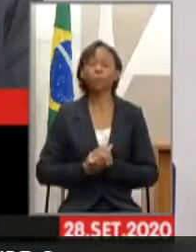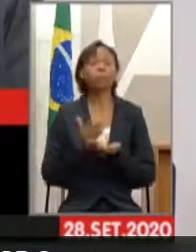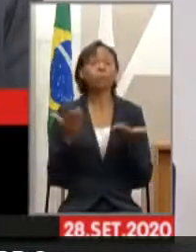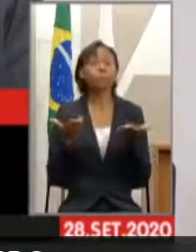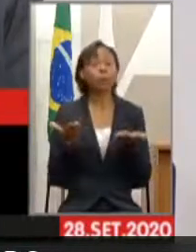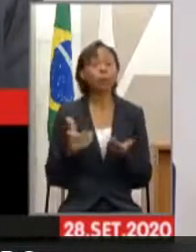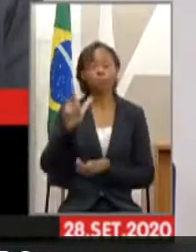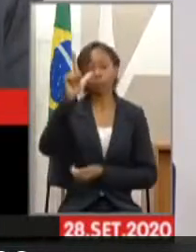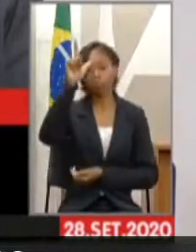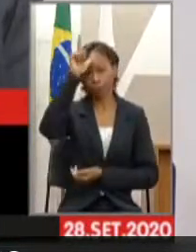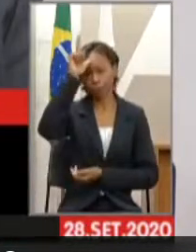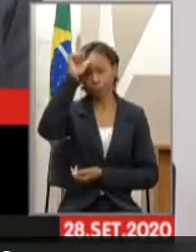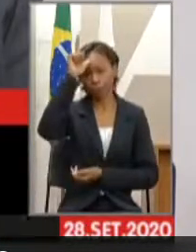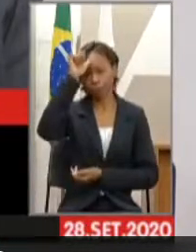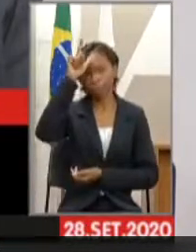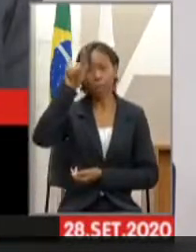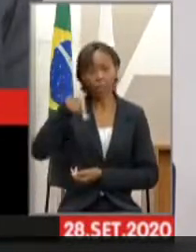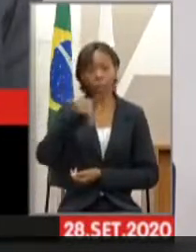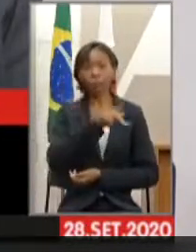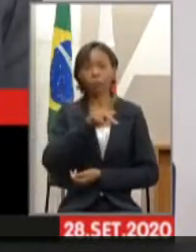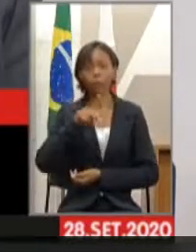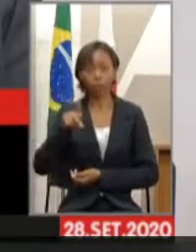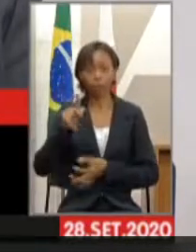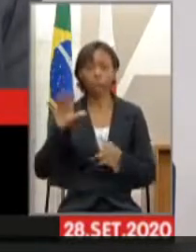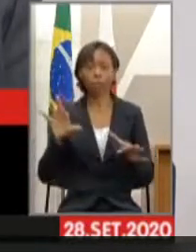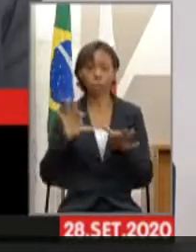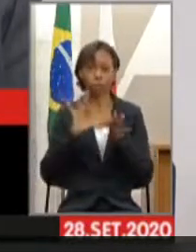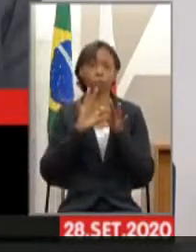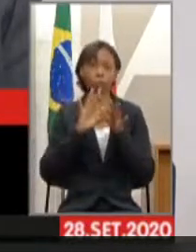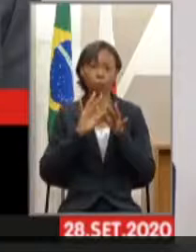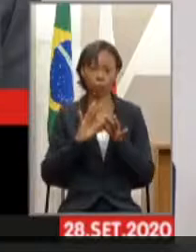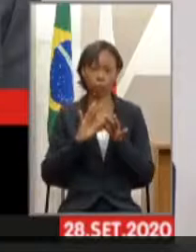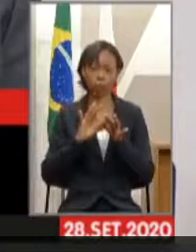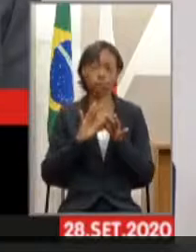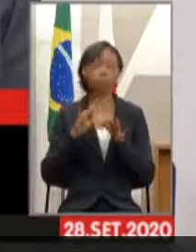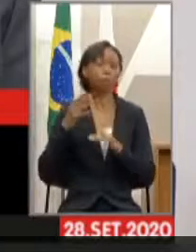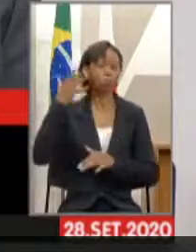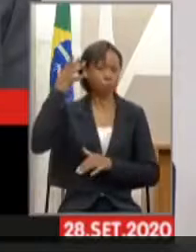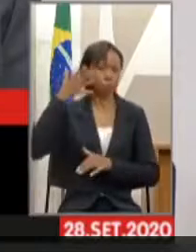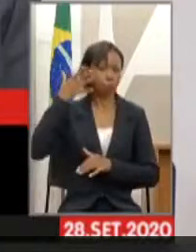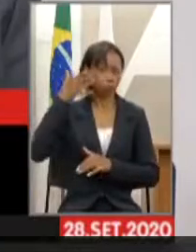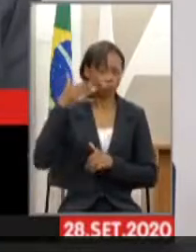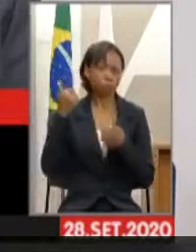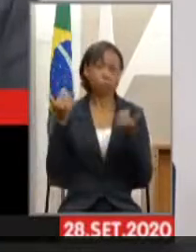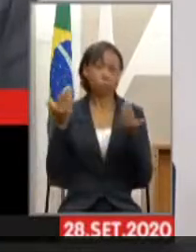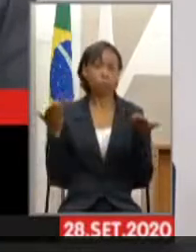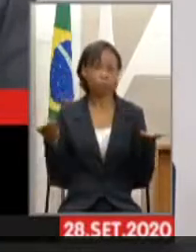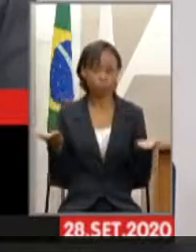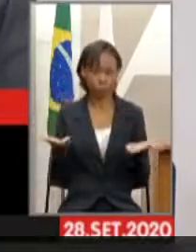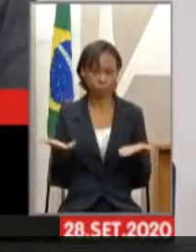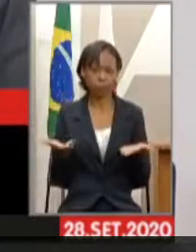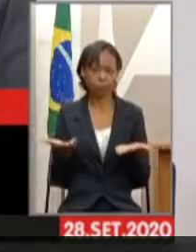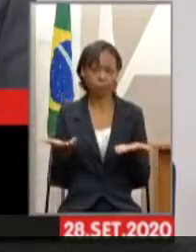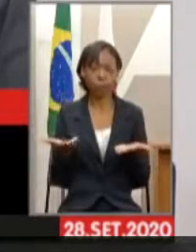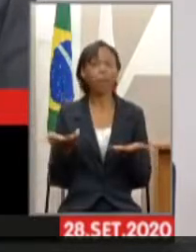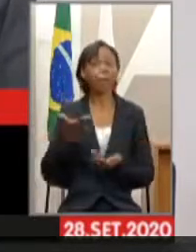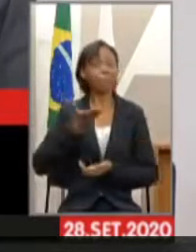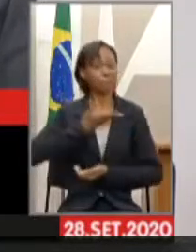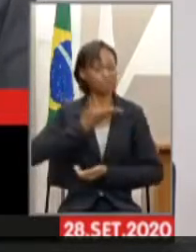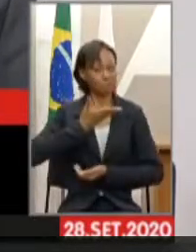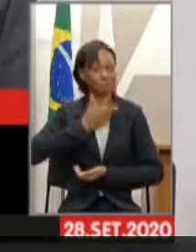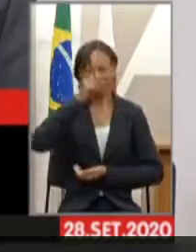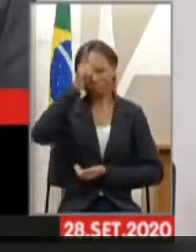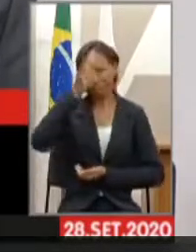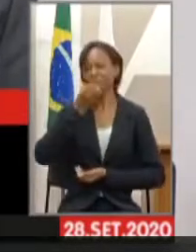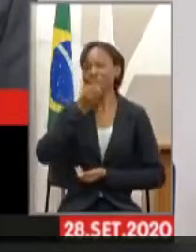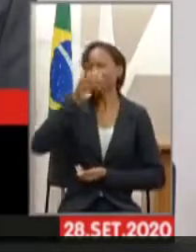o Antônio Campos de Abreu, que é presidente da Federação Nacional de Educação e Integração dos Surdos. Um grande amigo. Boa